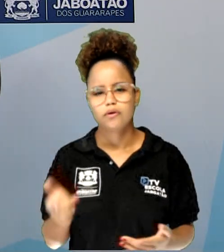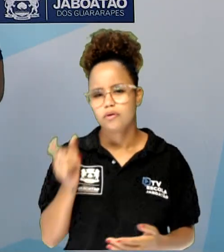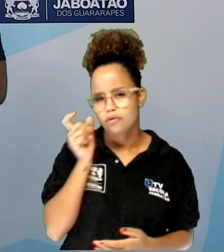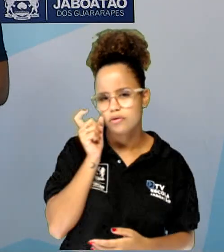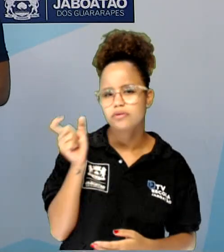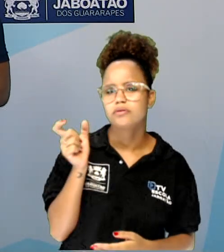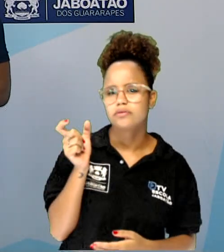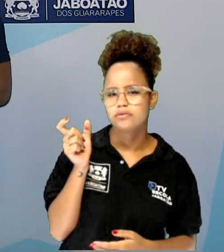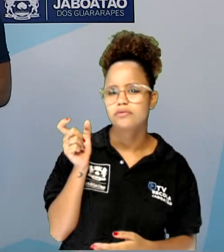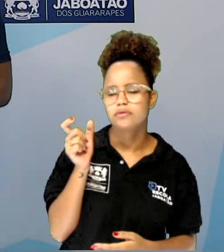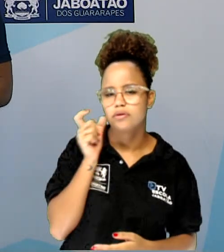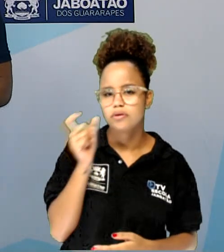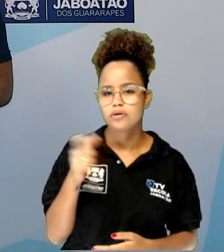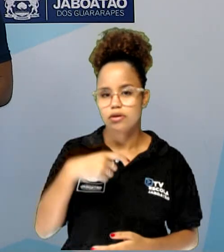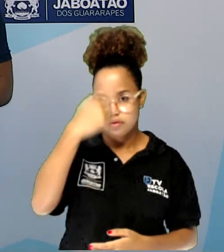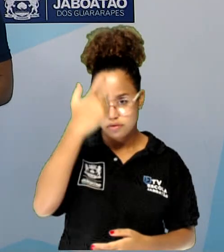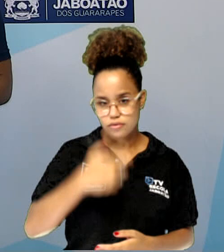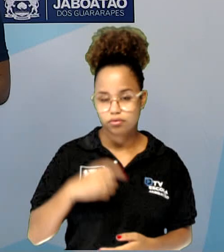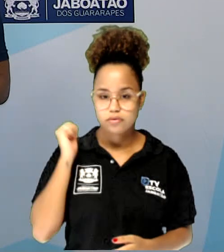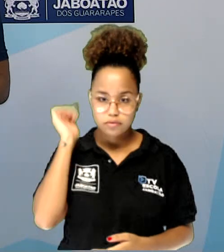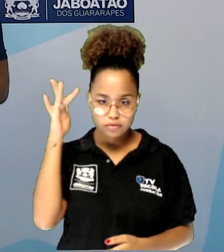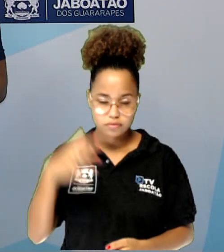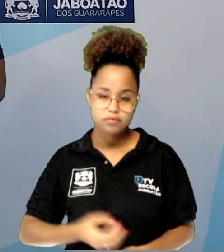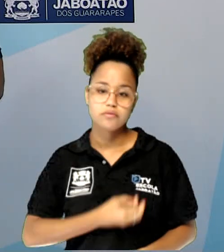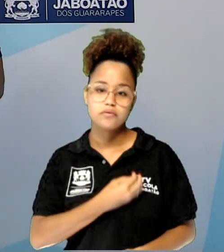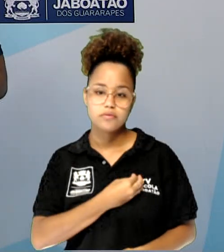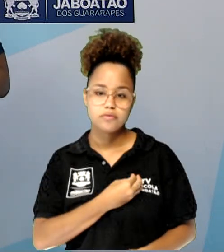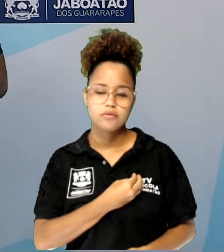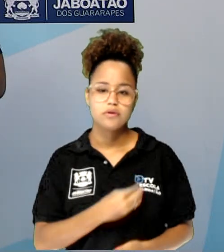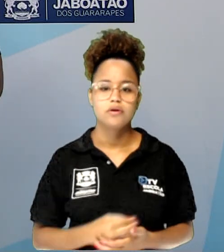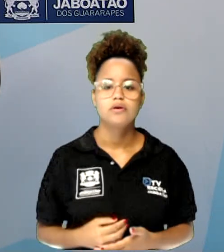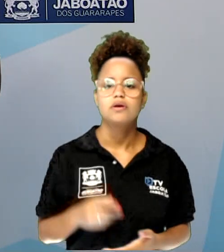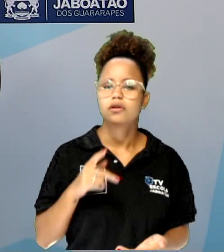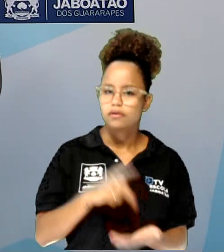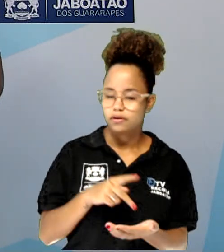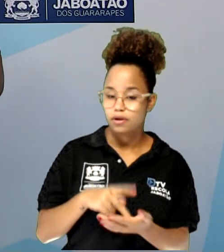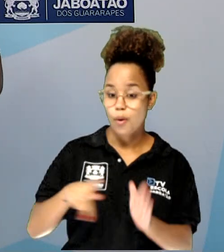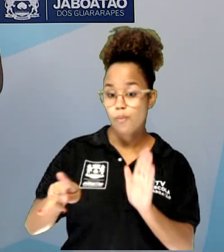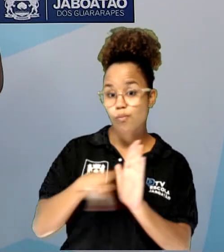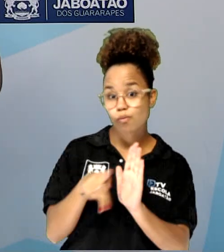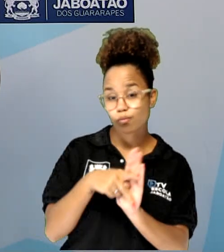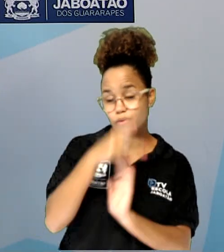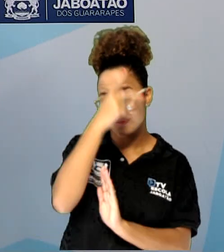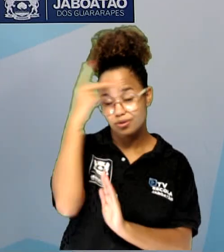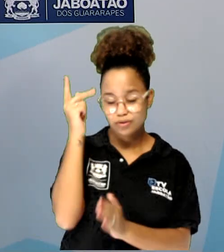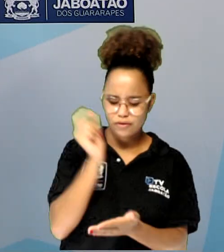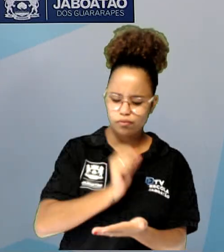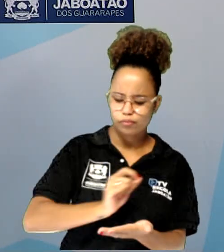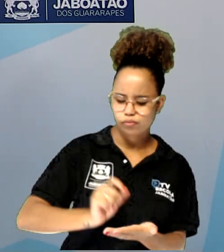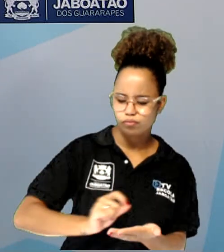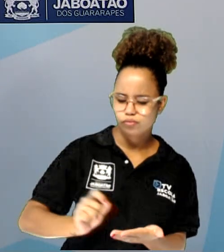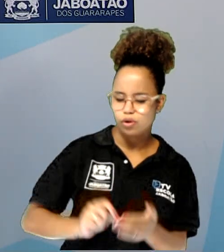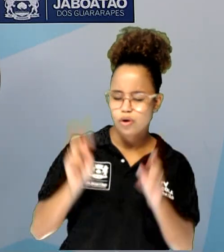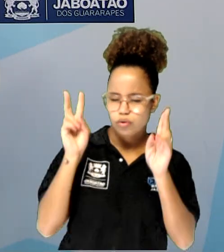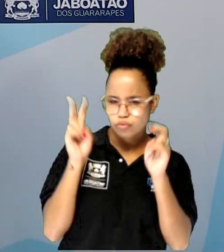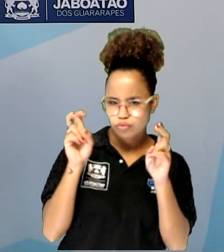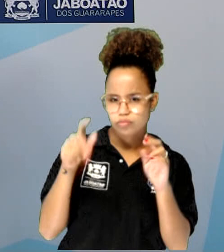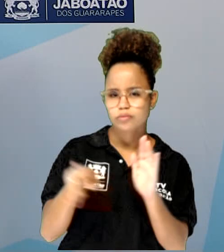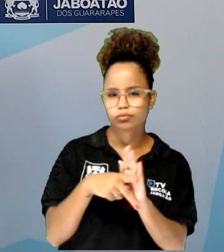autobiografia é que, na verdade, é a própria pessoa que ela vai relatar sobre sua vida.